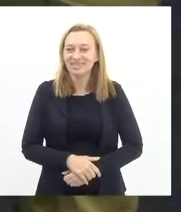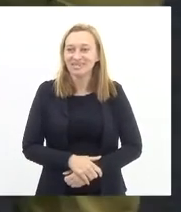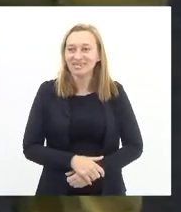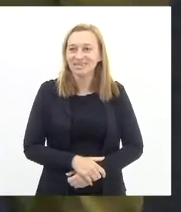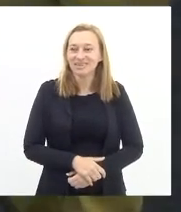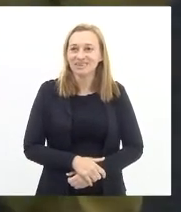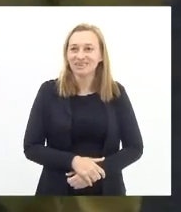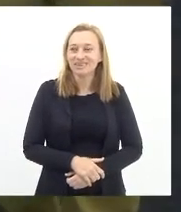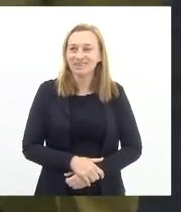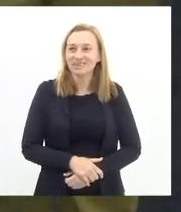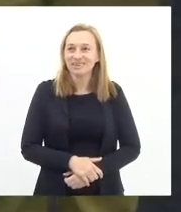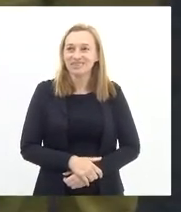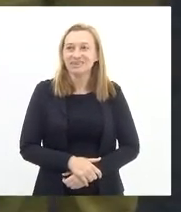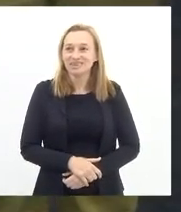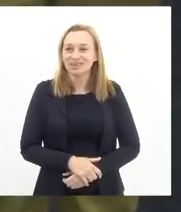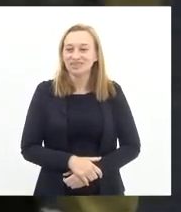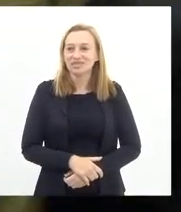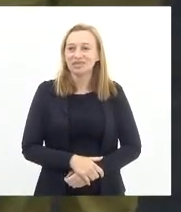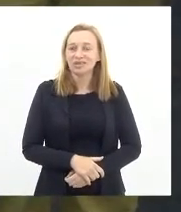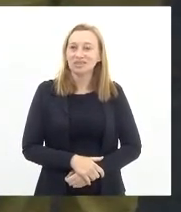não votou ainda